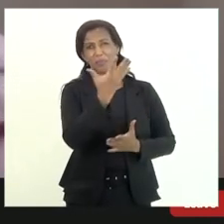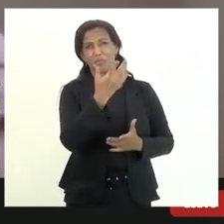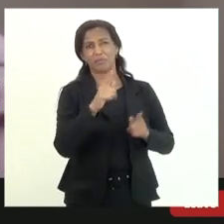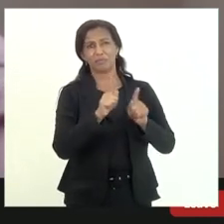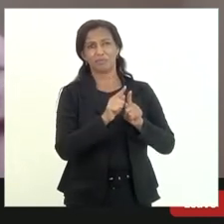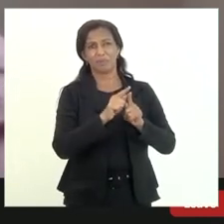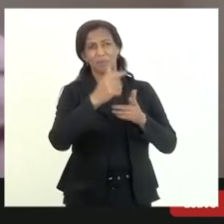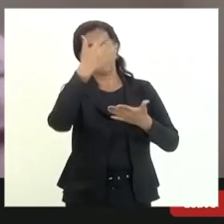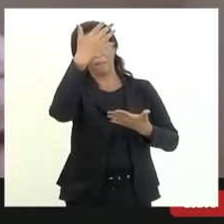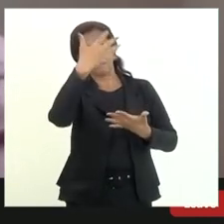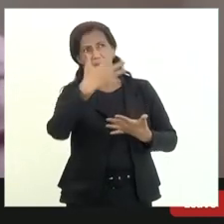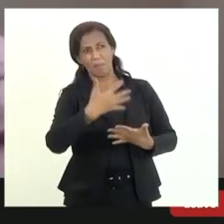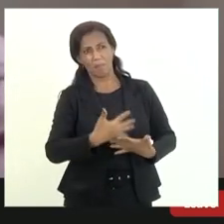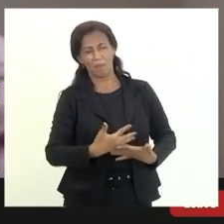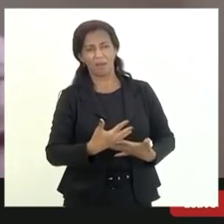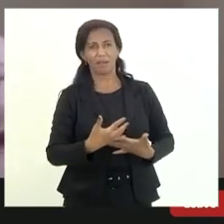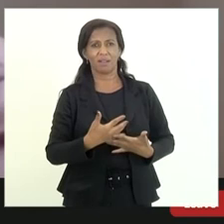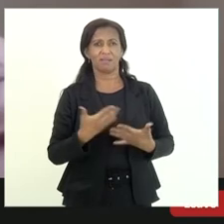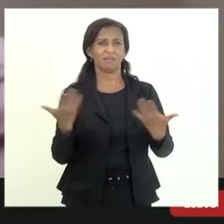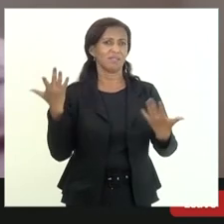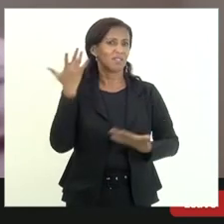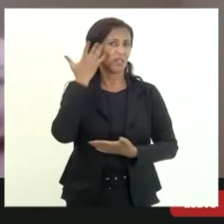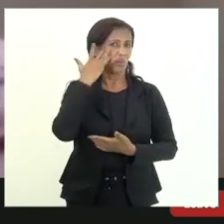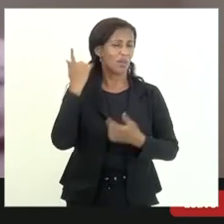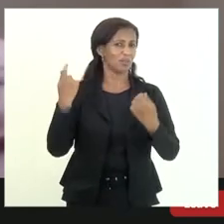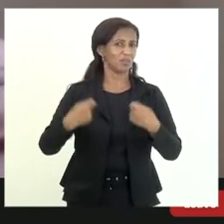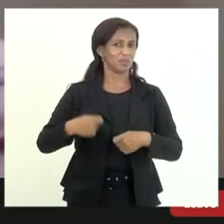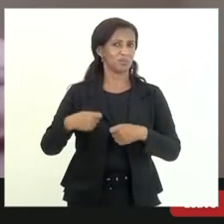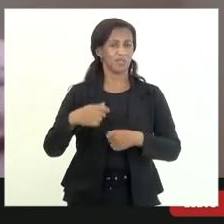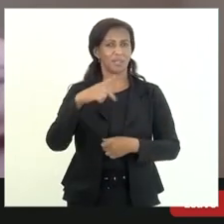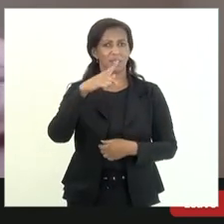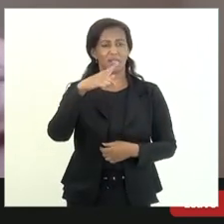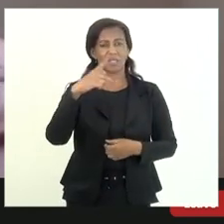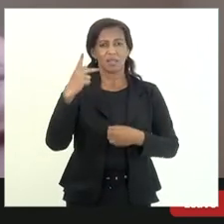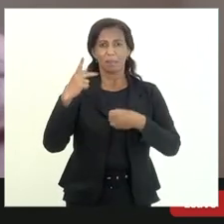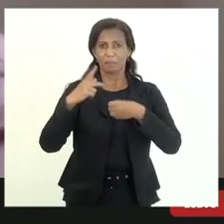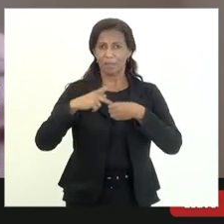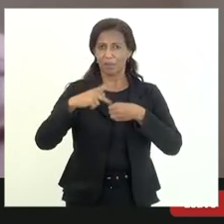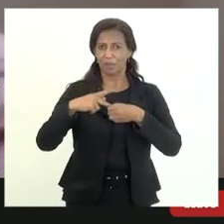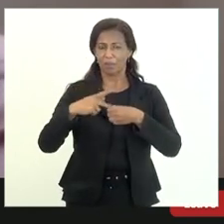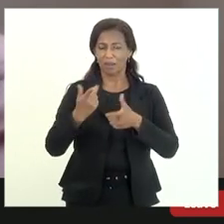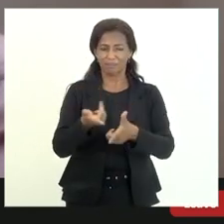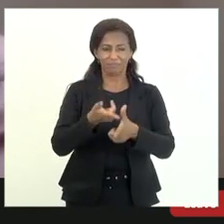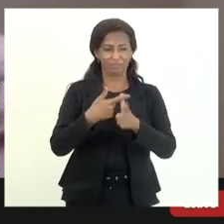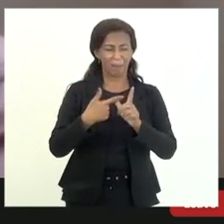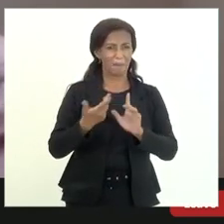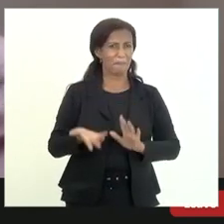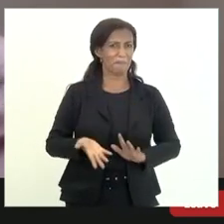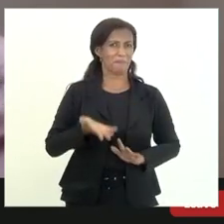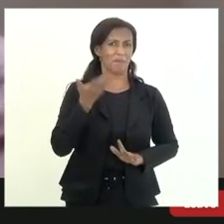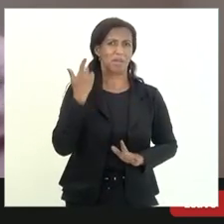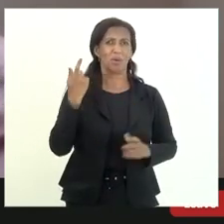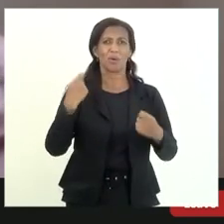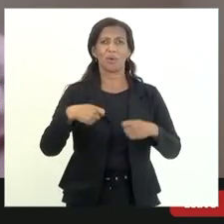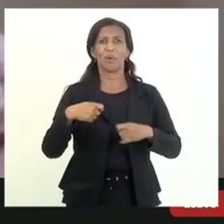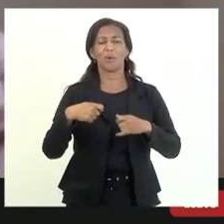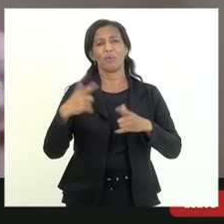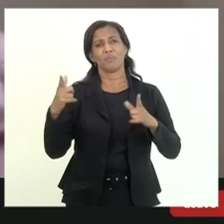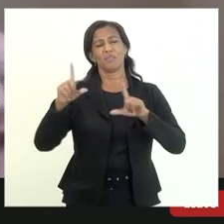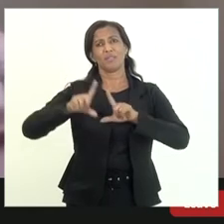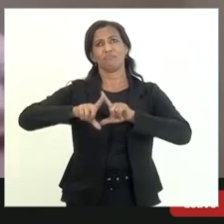Paulo a gente podia confirmar que a Petrobras continua sendo a maior devedora e eu acho que a gente devia botar isso na mídia